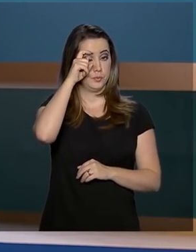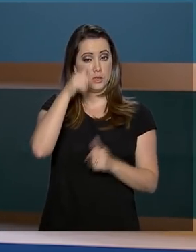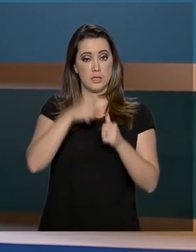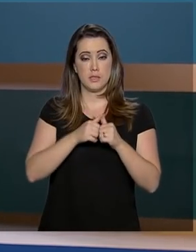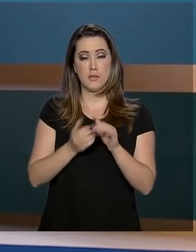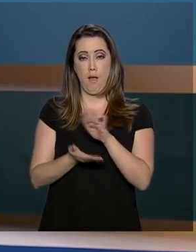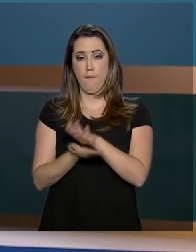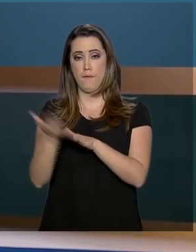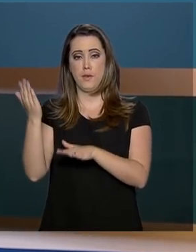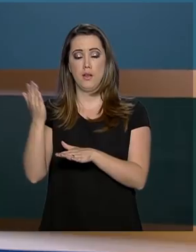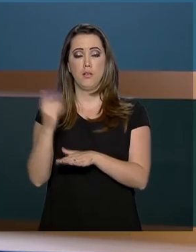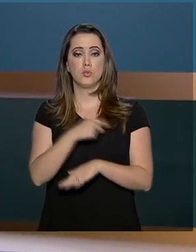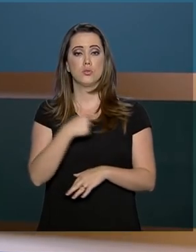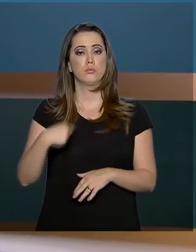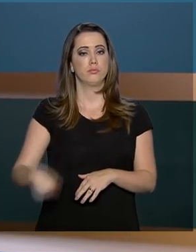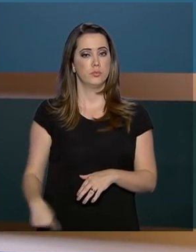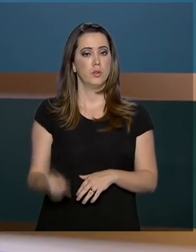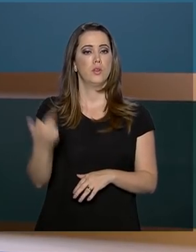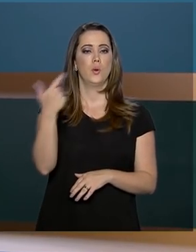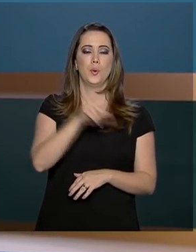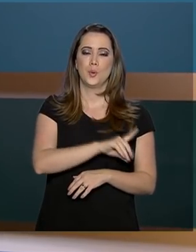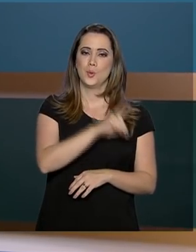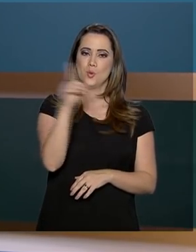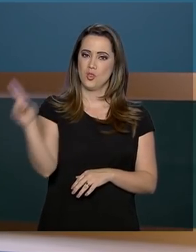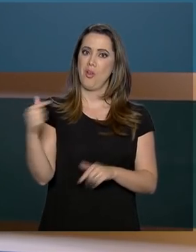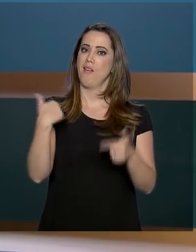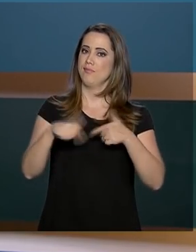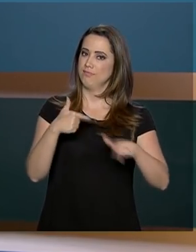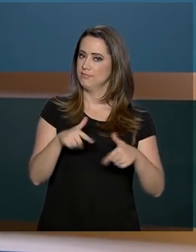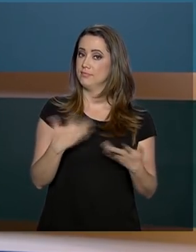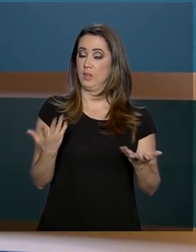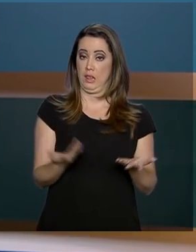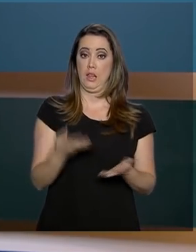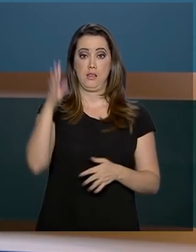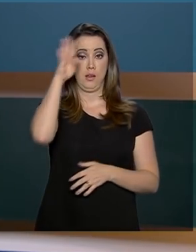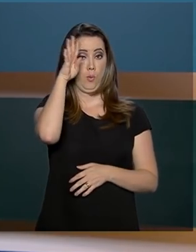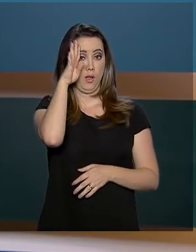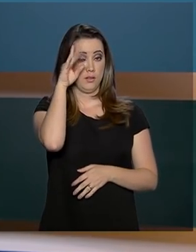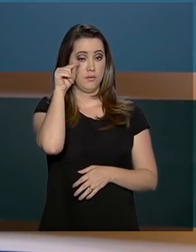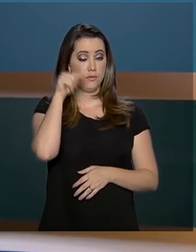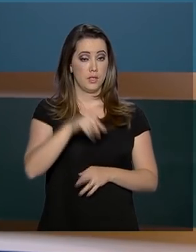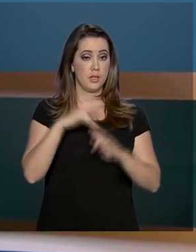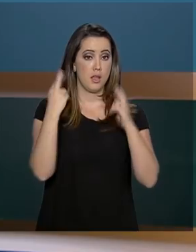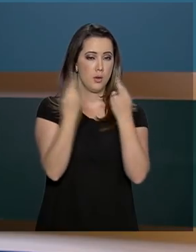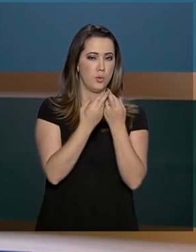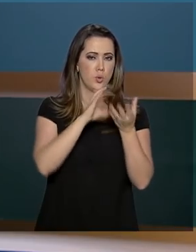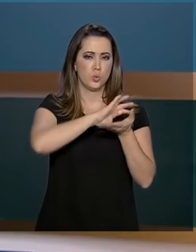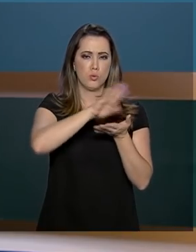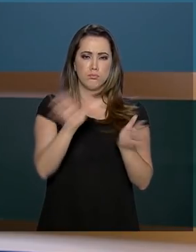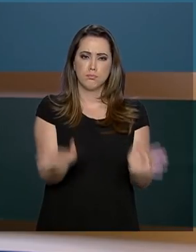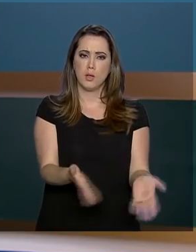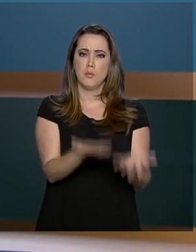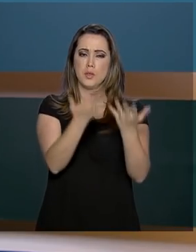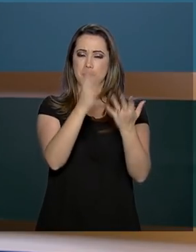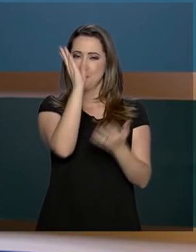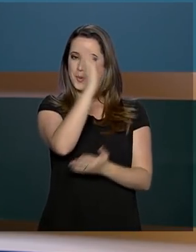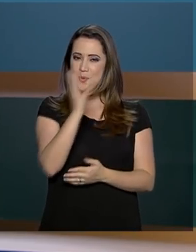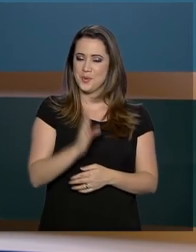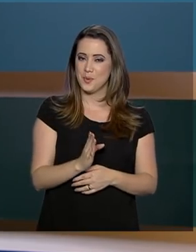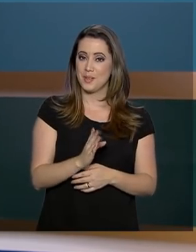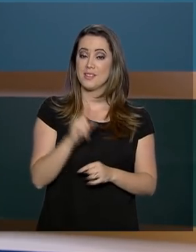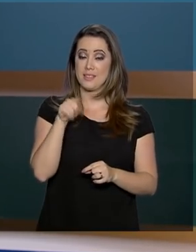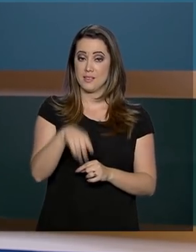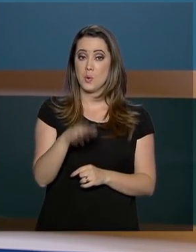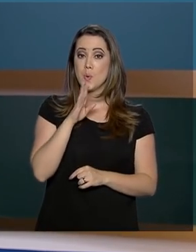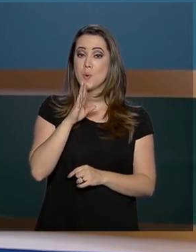está em viagem oficial à China, teve mais um dia movimentado. Nesta quarta-feira, além de reuniões para promover o mercado brasileiro,